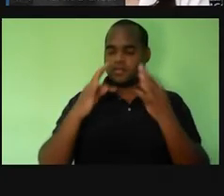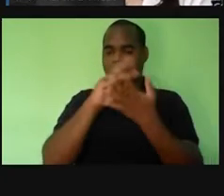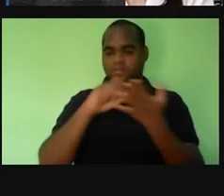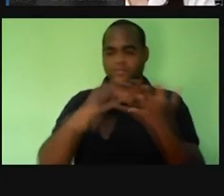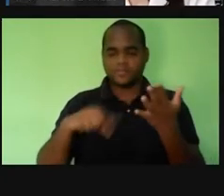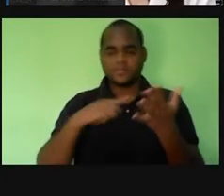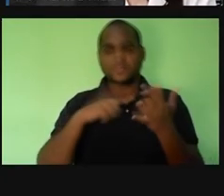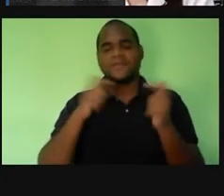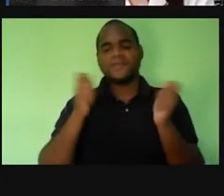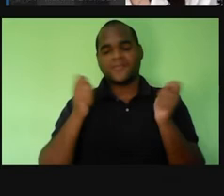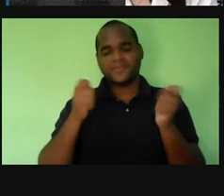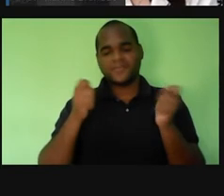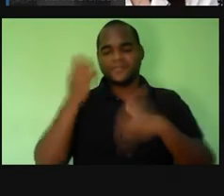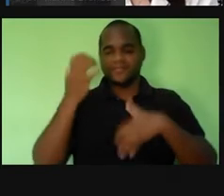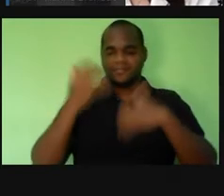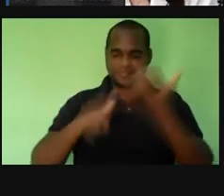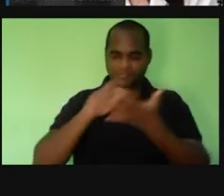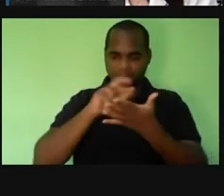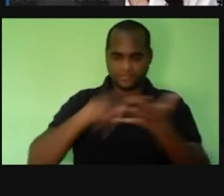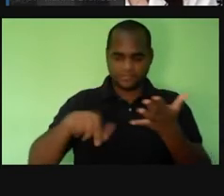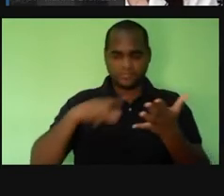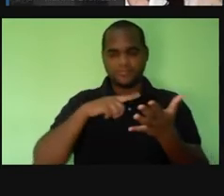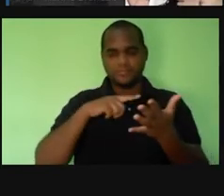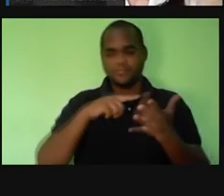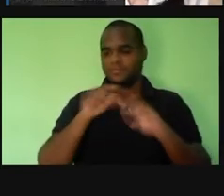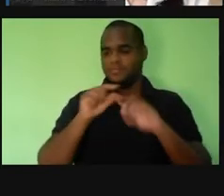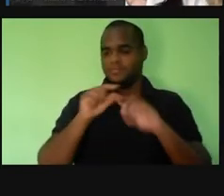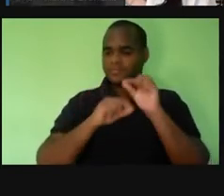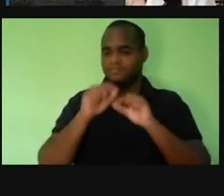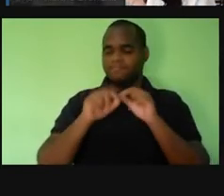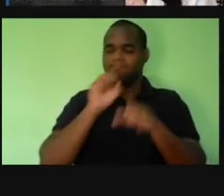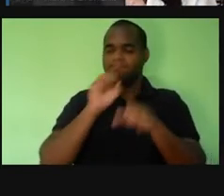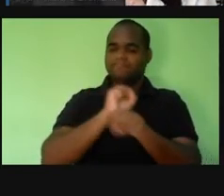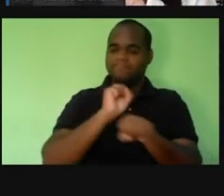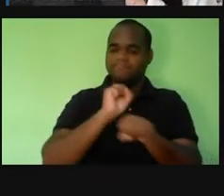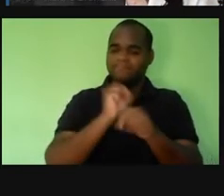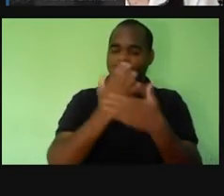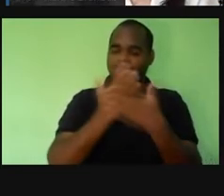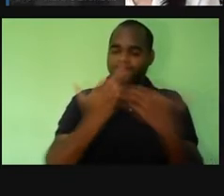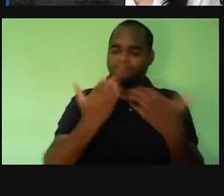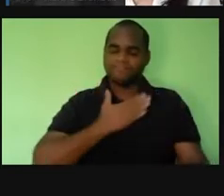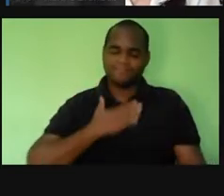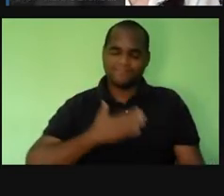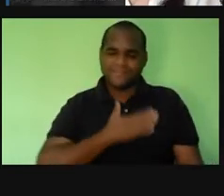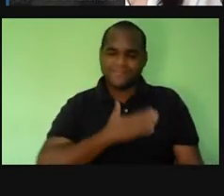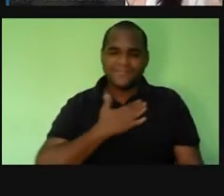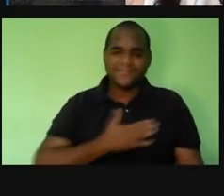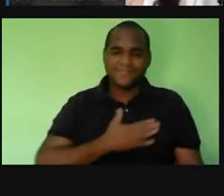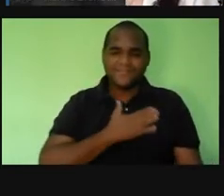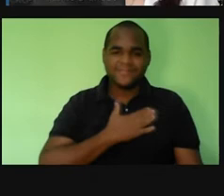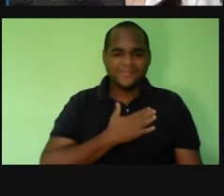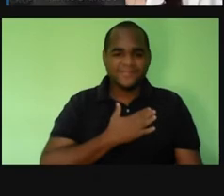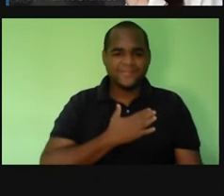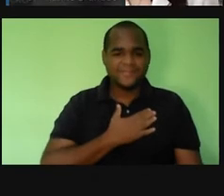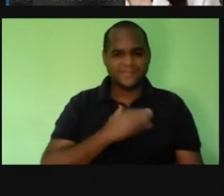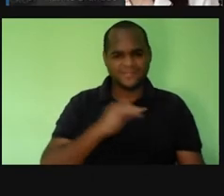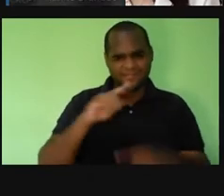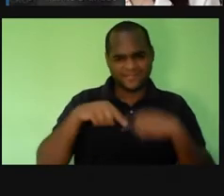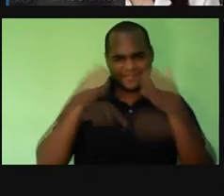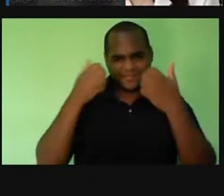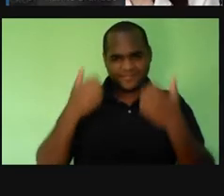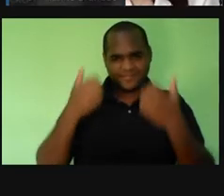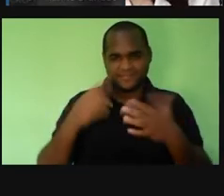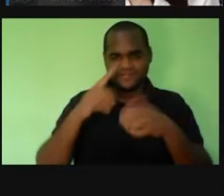a educação e o aprendizado. E eu espero que vocês tenham gostado, tá? E aí, na próxima sexta, tem mais